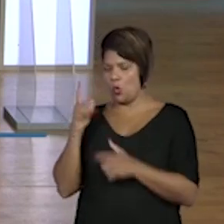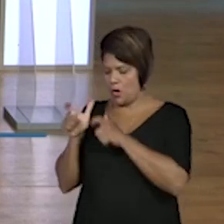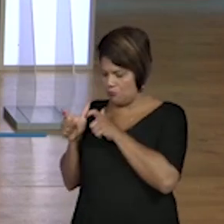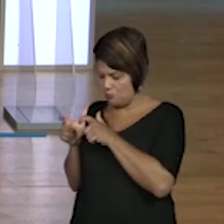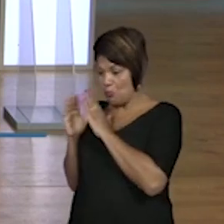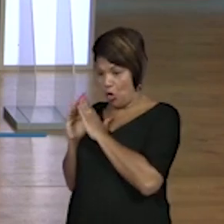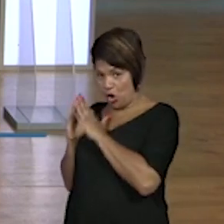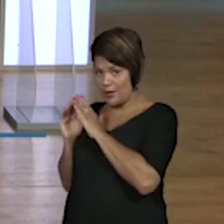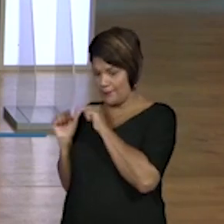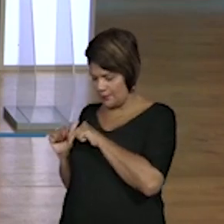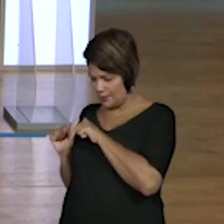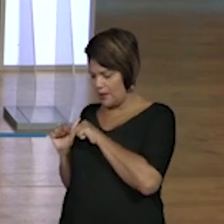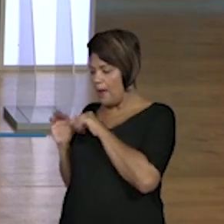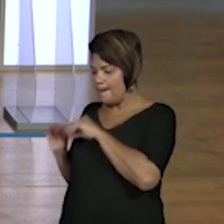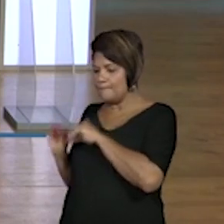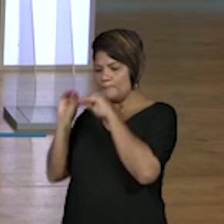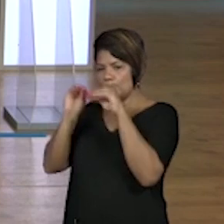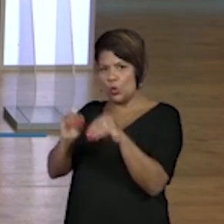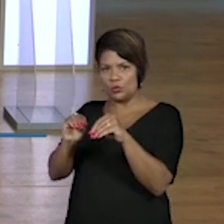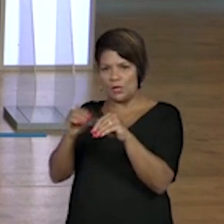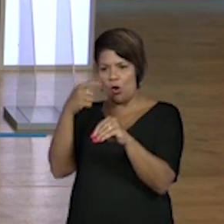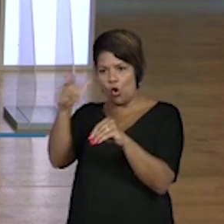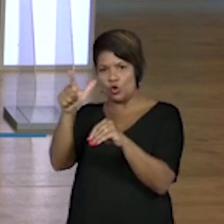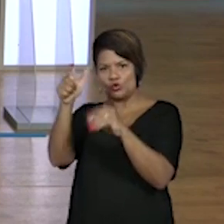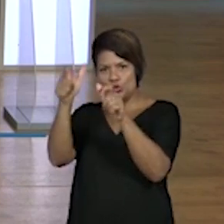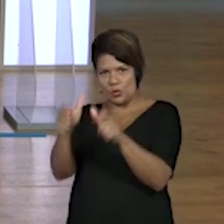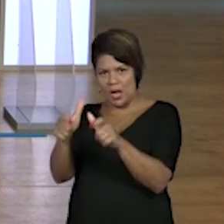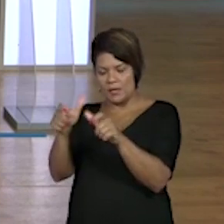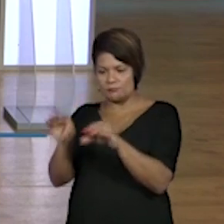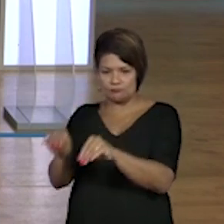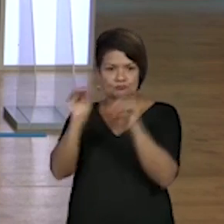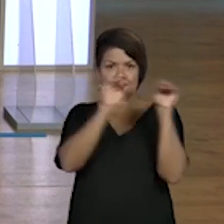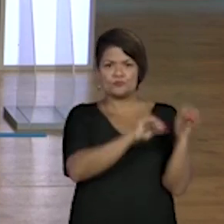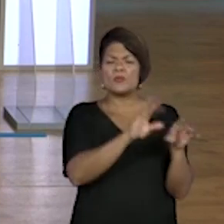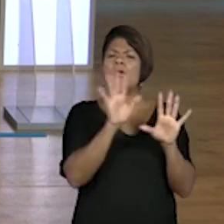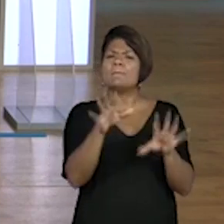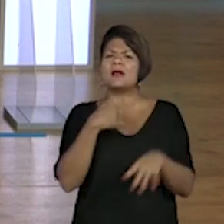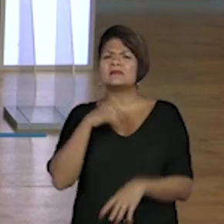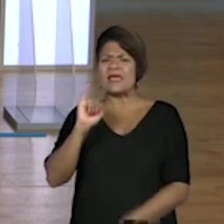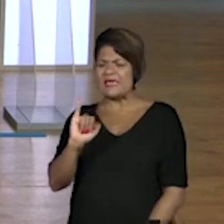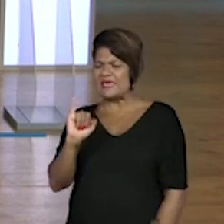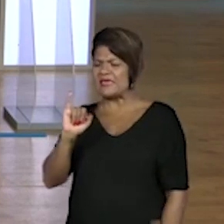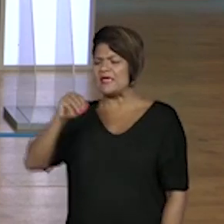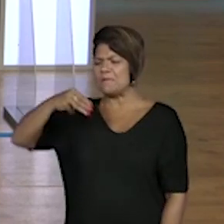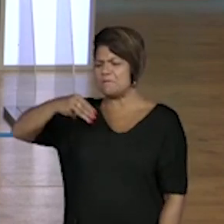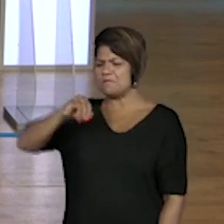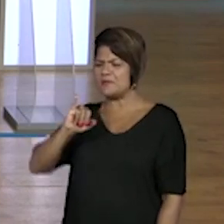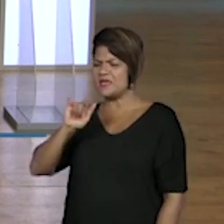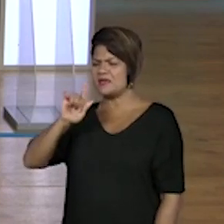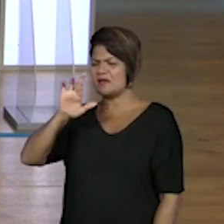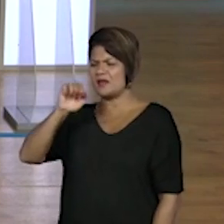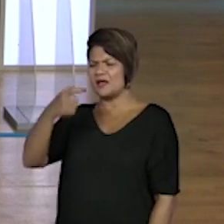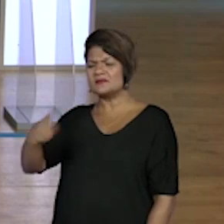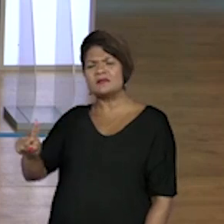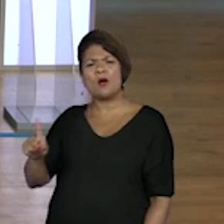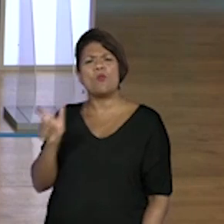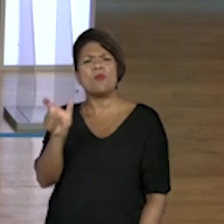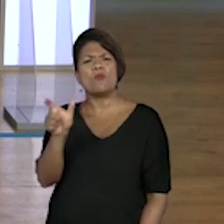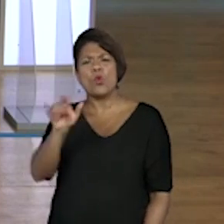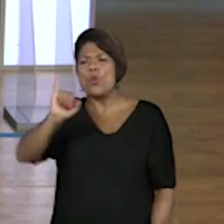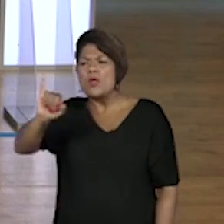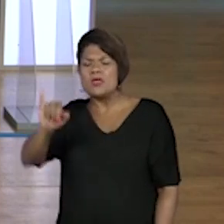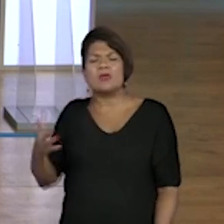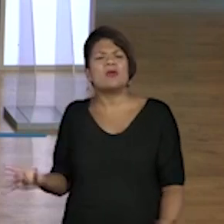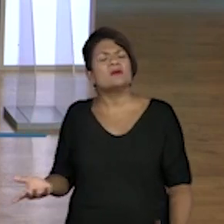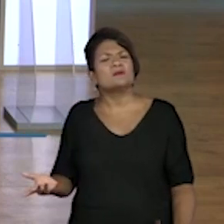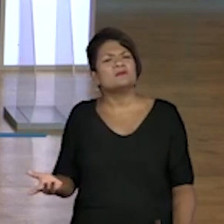para o outro, mas a gente também tem o termo imigração. É a mesma coisa? Não é, né? Que você disse no início da aula, mas será que os